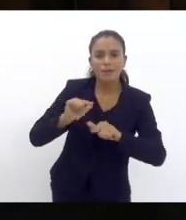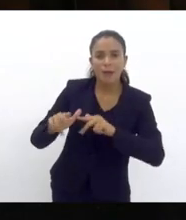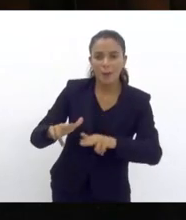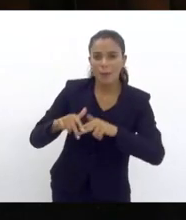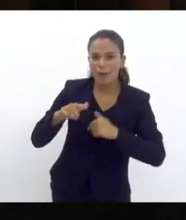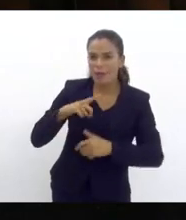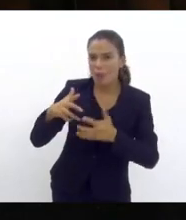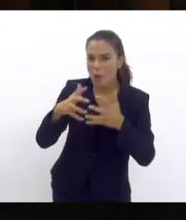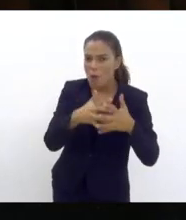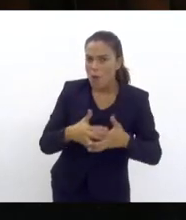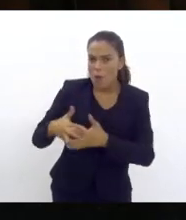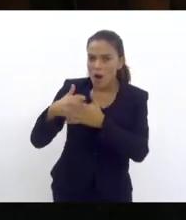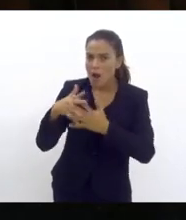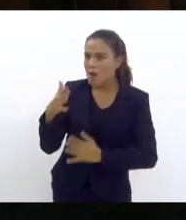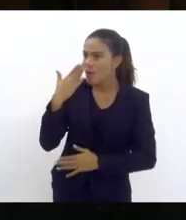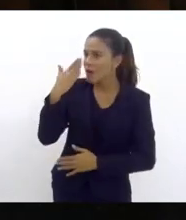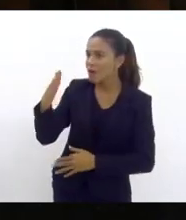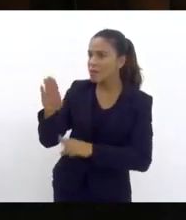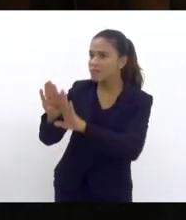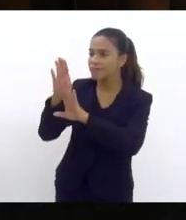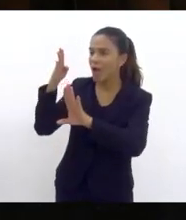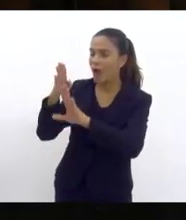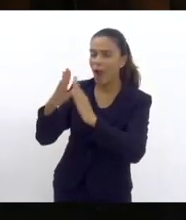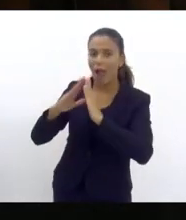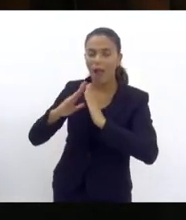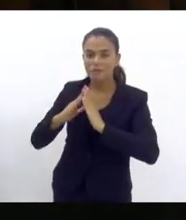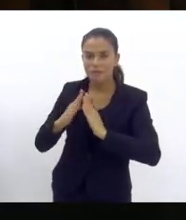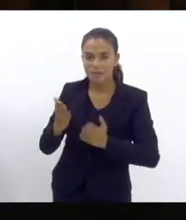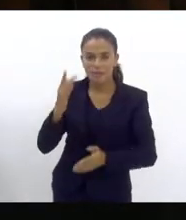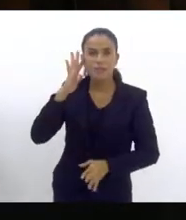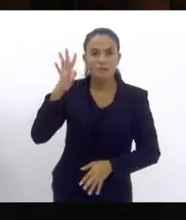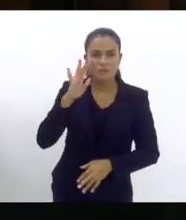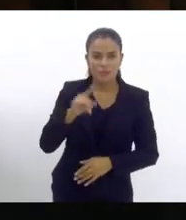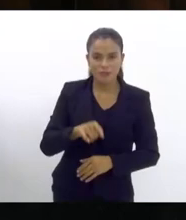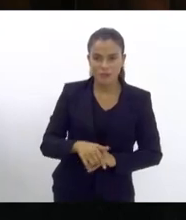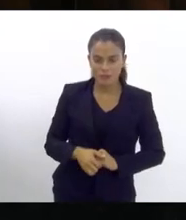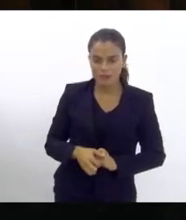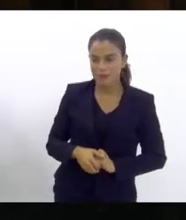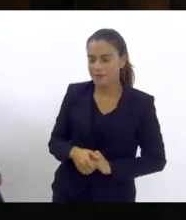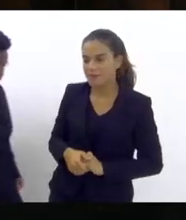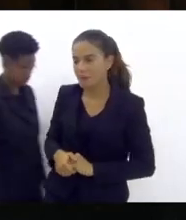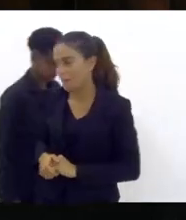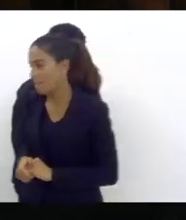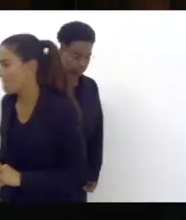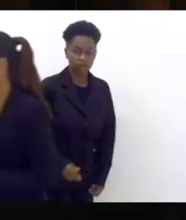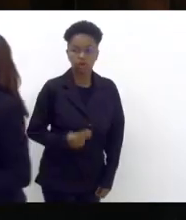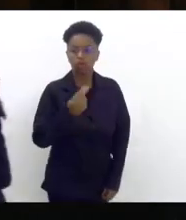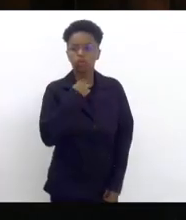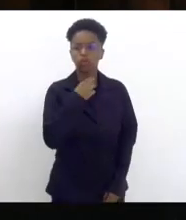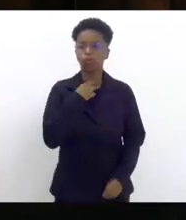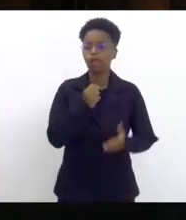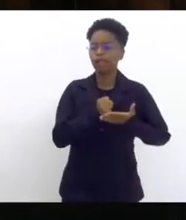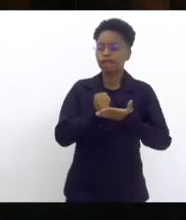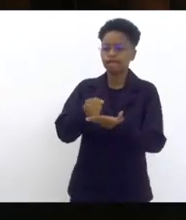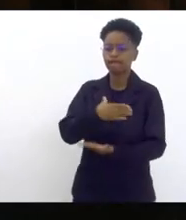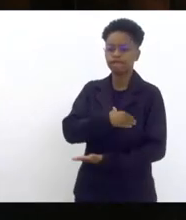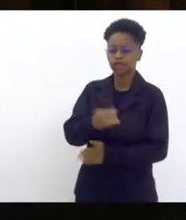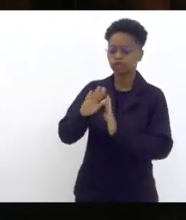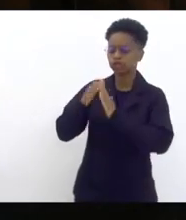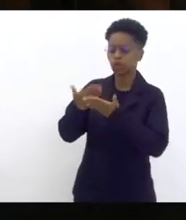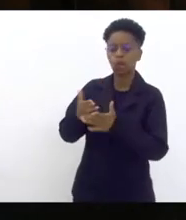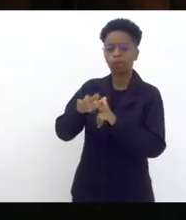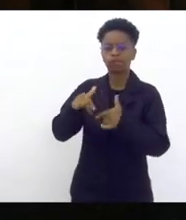um caveirão na tua porta. Imagine você não poder levar o seu filho para a escola porque tem um